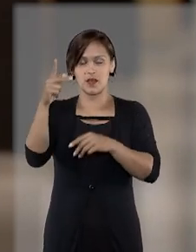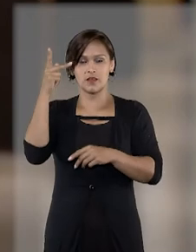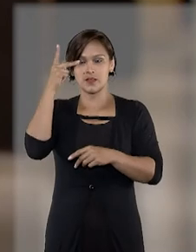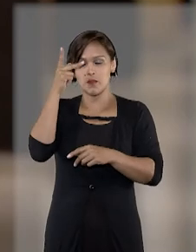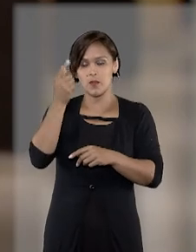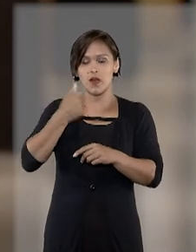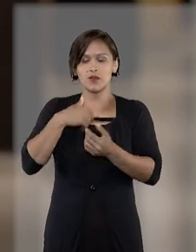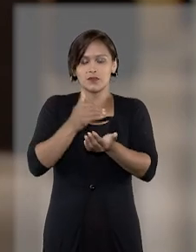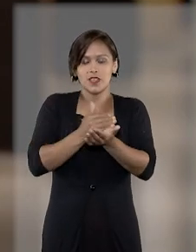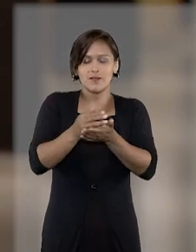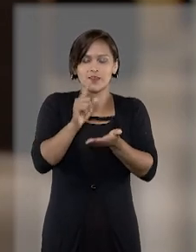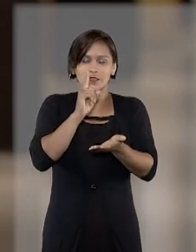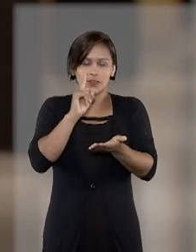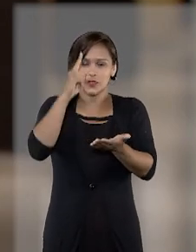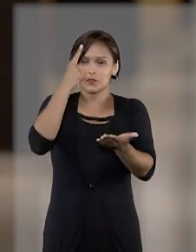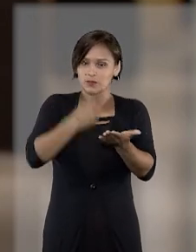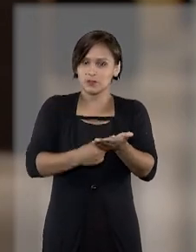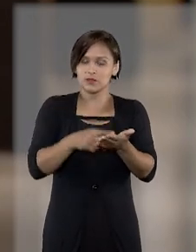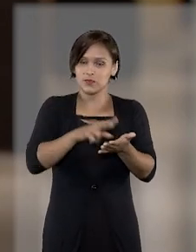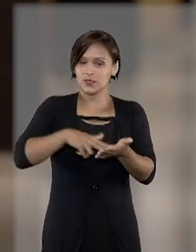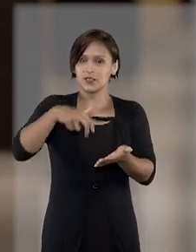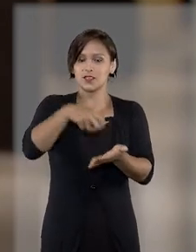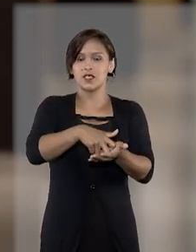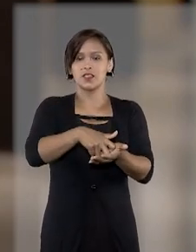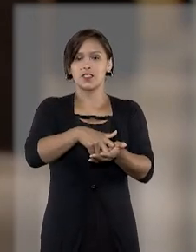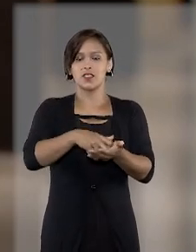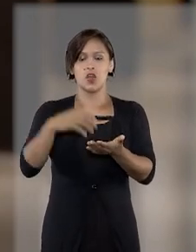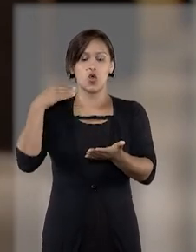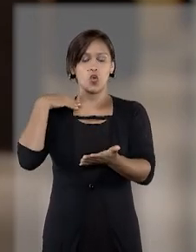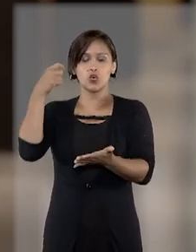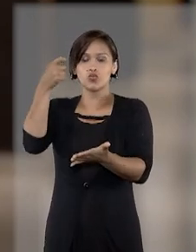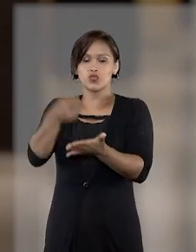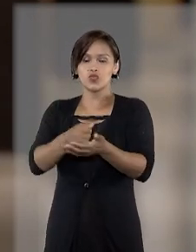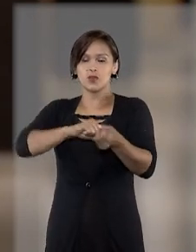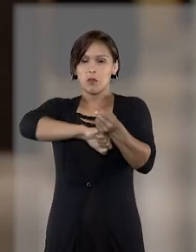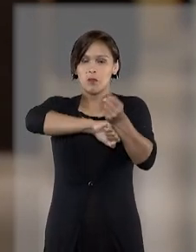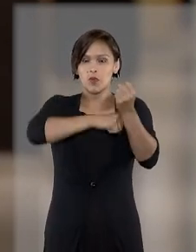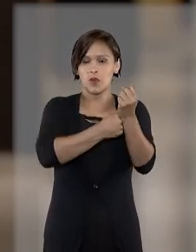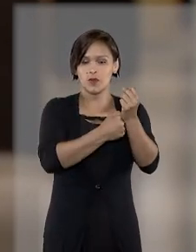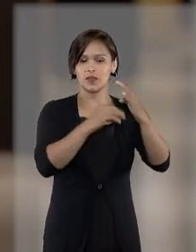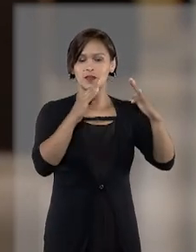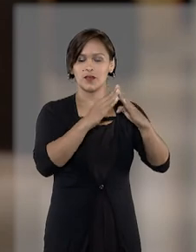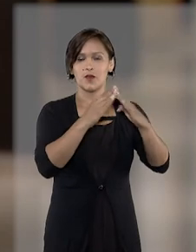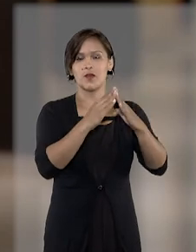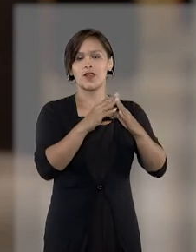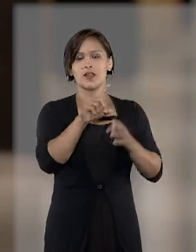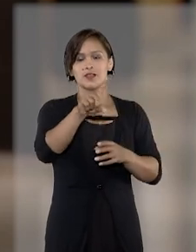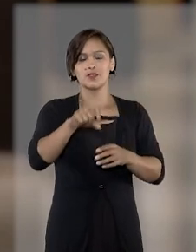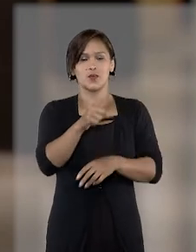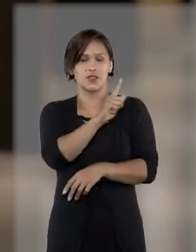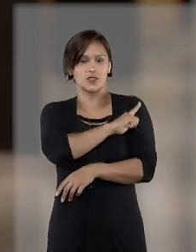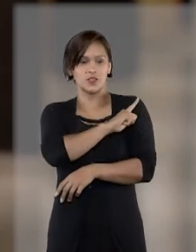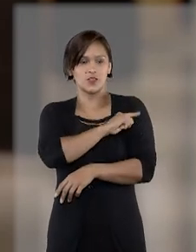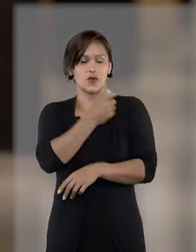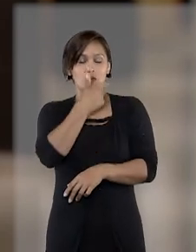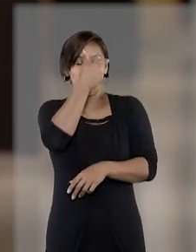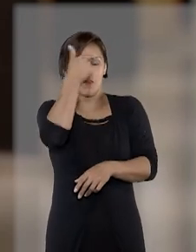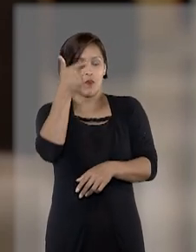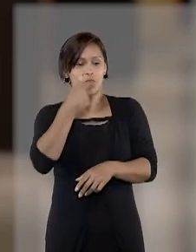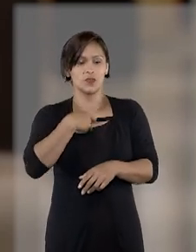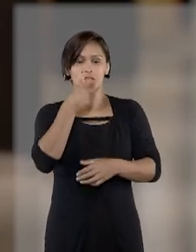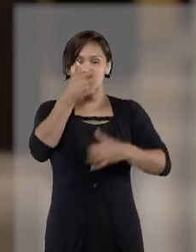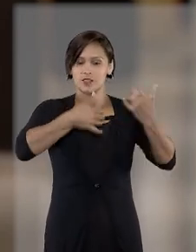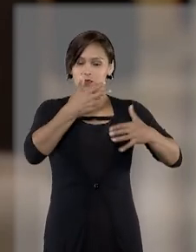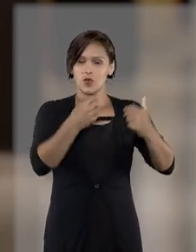Paulo e na fase de cumprimento de sentença, o juiz determinou a penhora de um imóvel do ex-gestor. O homem alegou que o